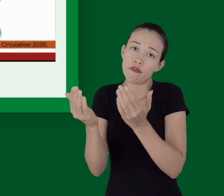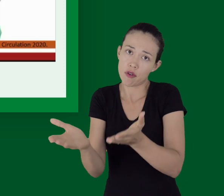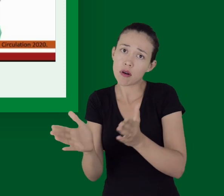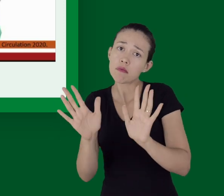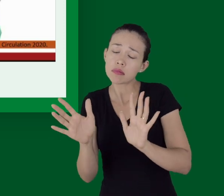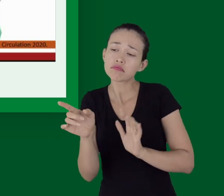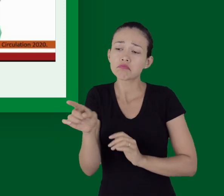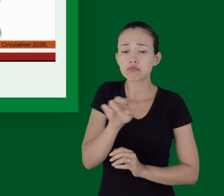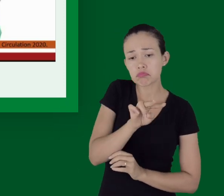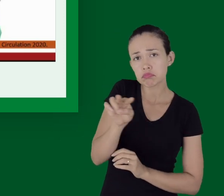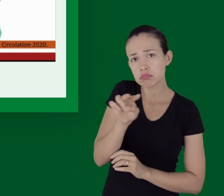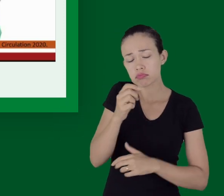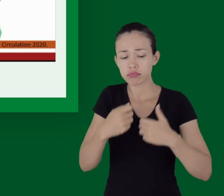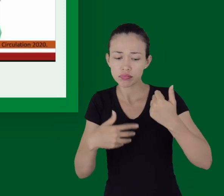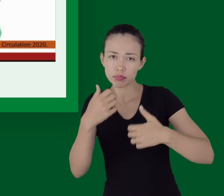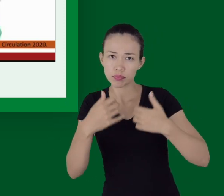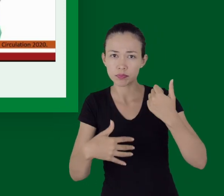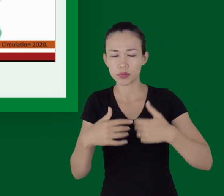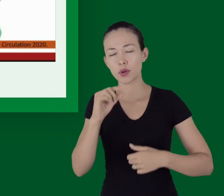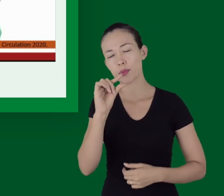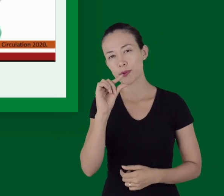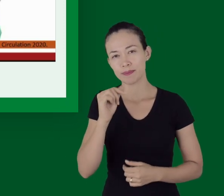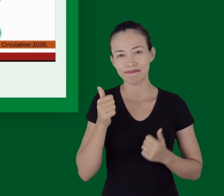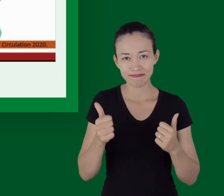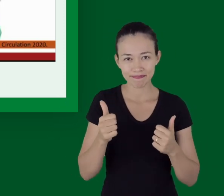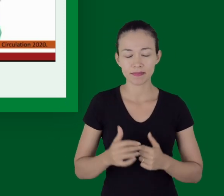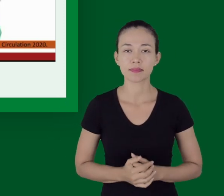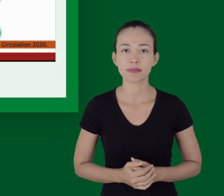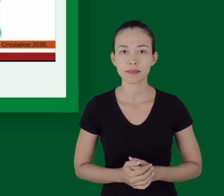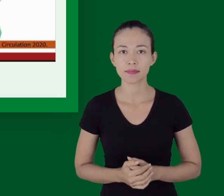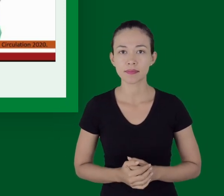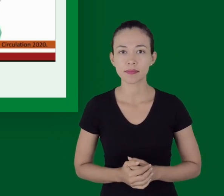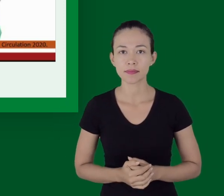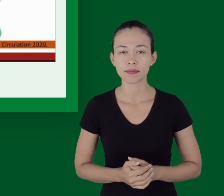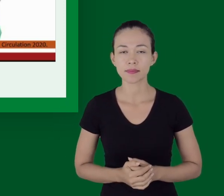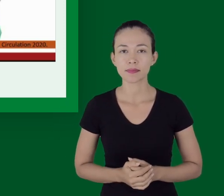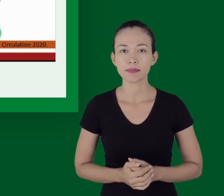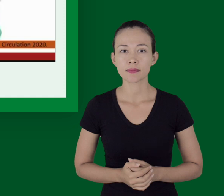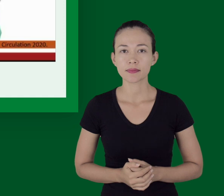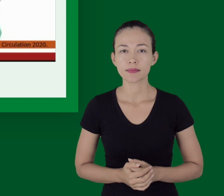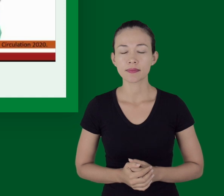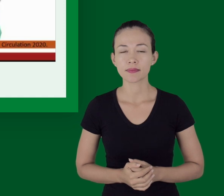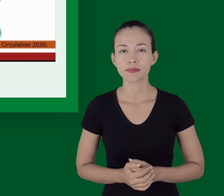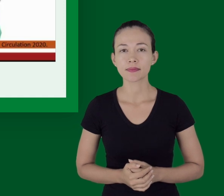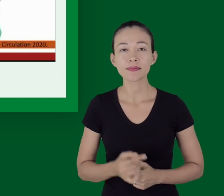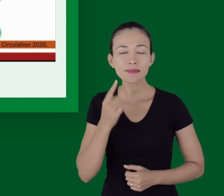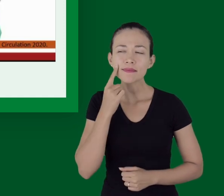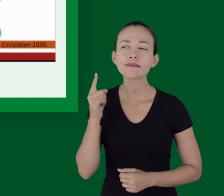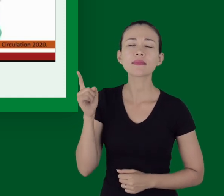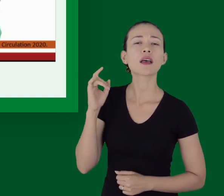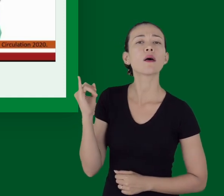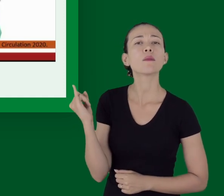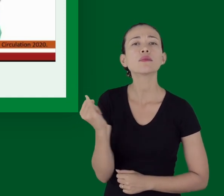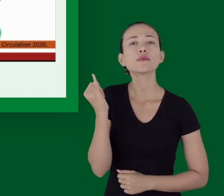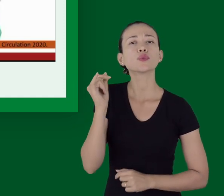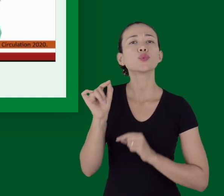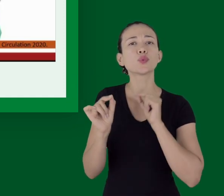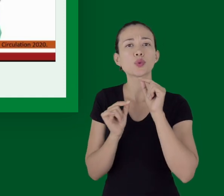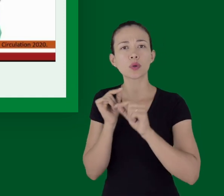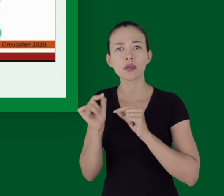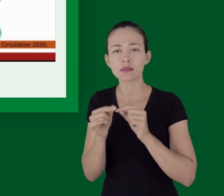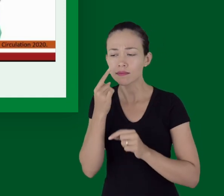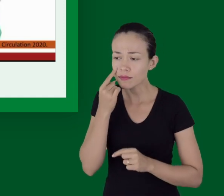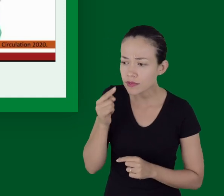eu sempre vou procurar fazer os links, né? Então, dentro da cadeia de sobrevivência, o que é importante? É a